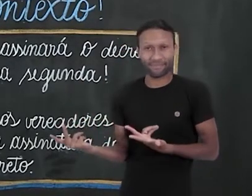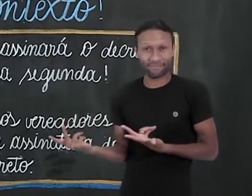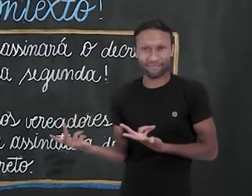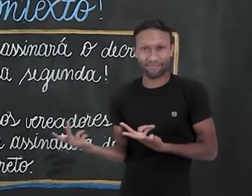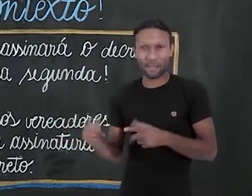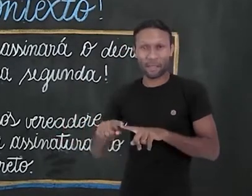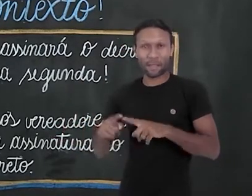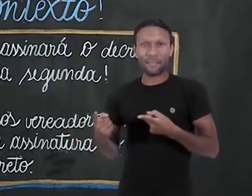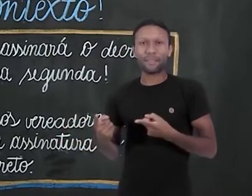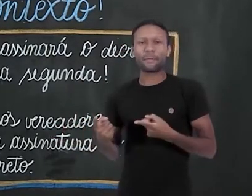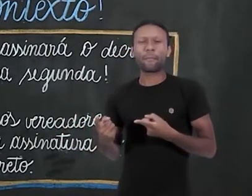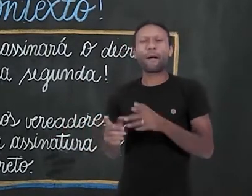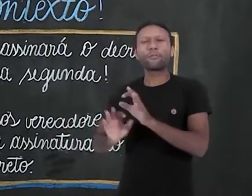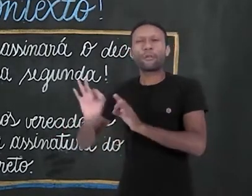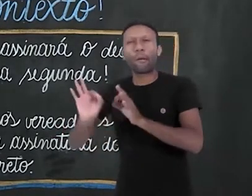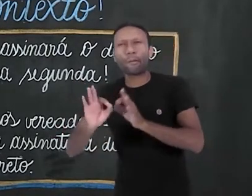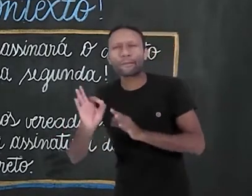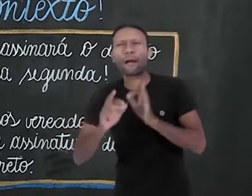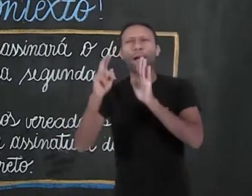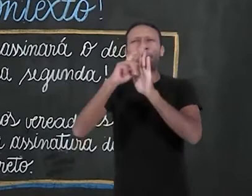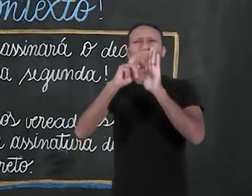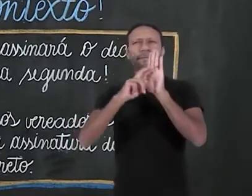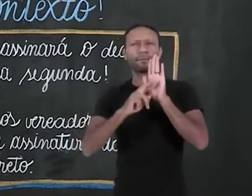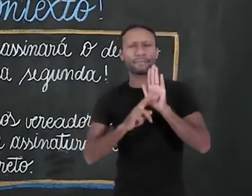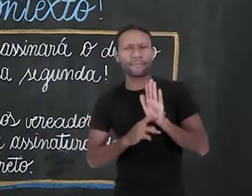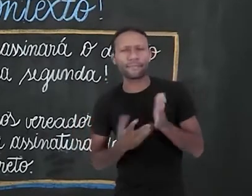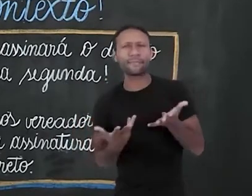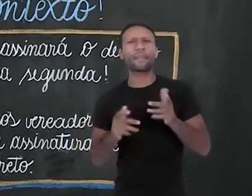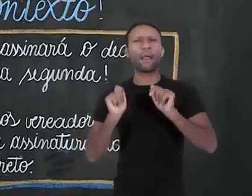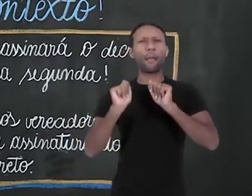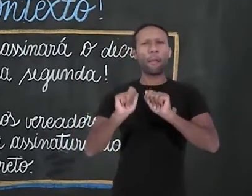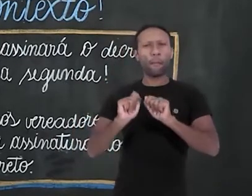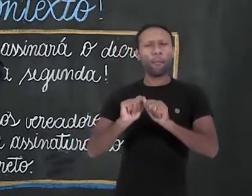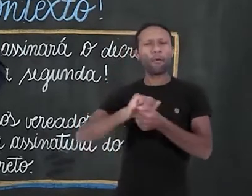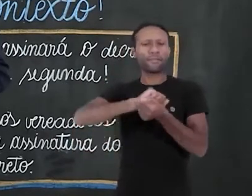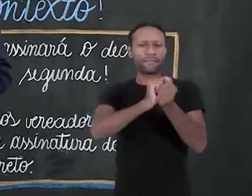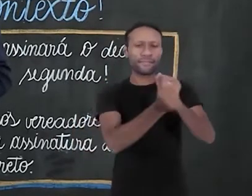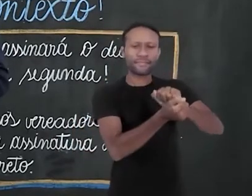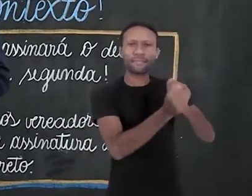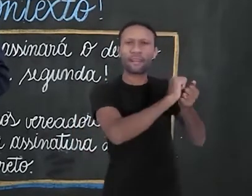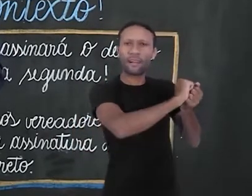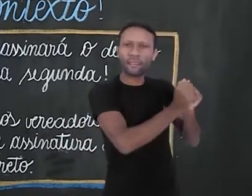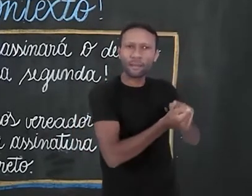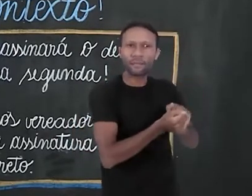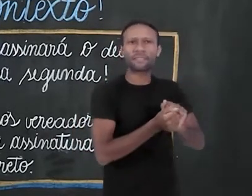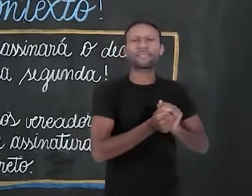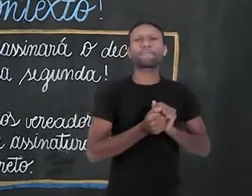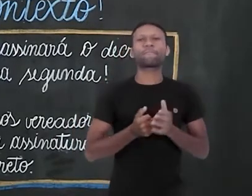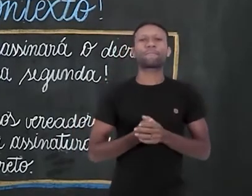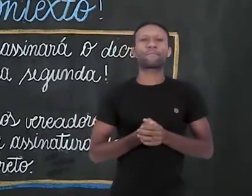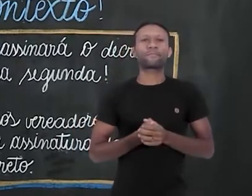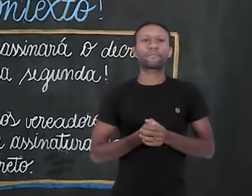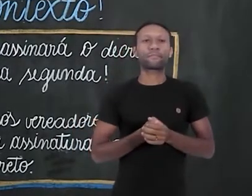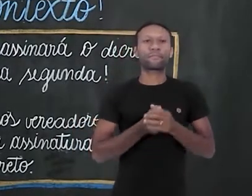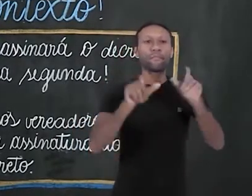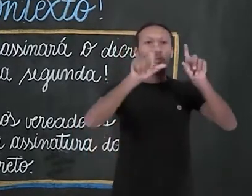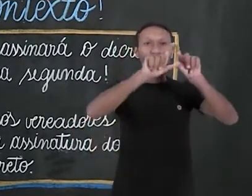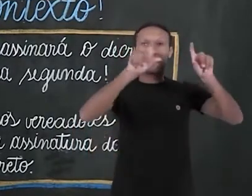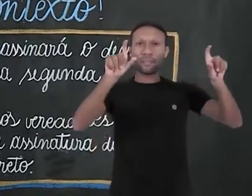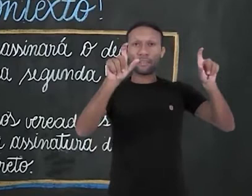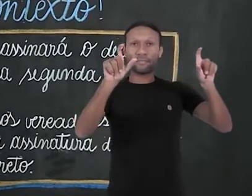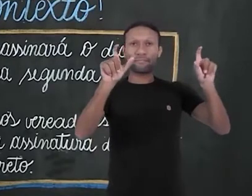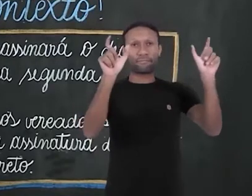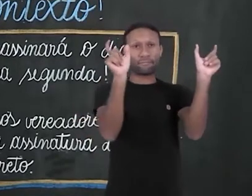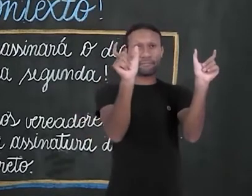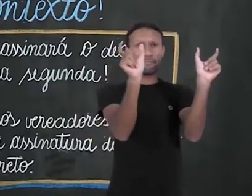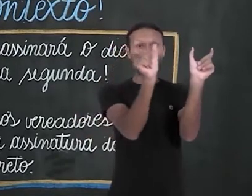Mas por uma questão estilística, por uma questão organizacional, eu posso fazer algumas inversões. Isso pode acontecer. Quando não acontece, quando é